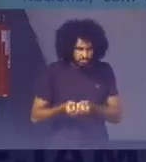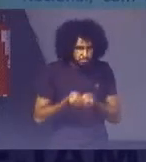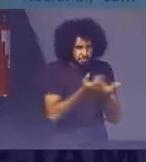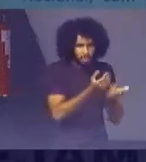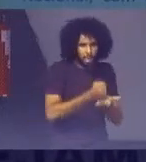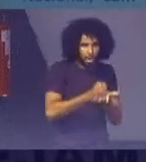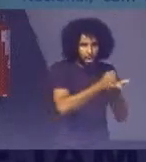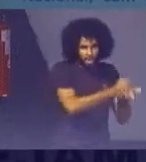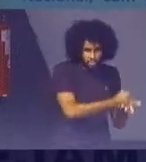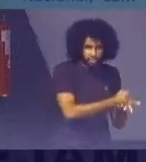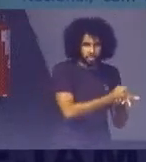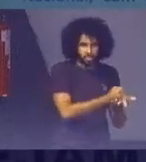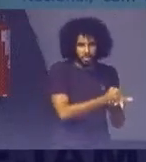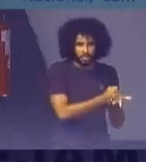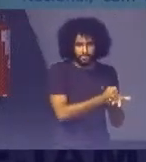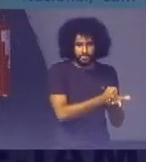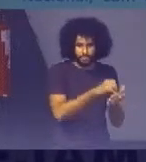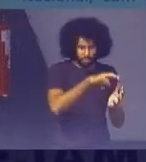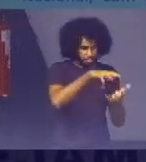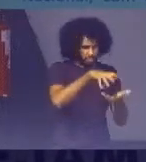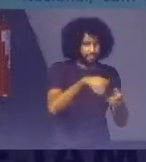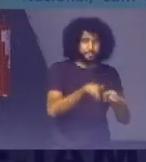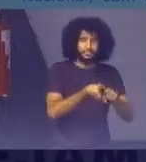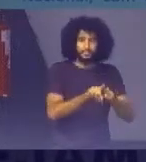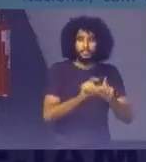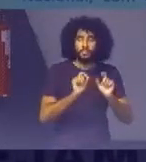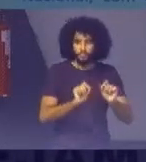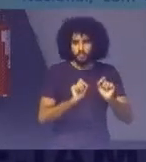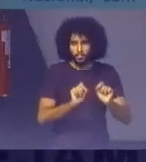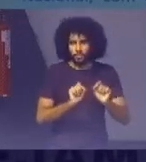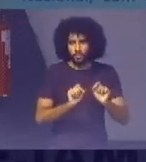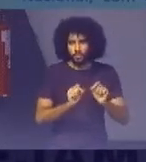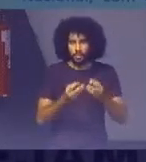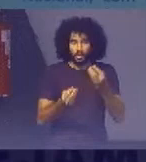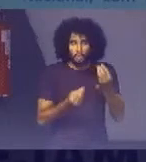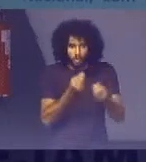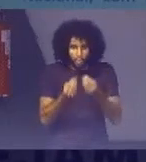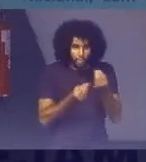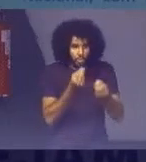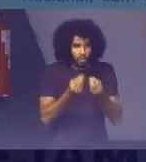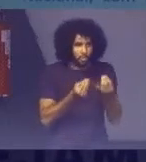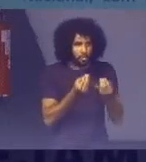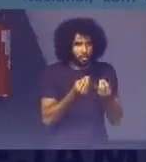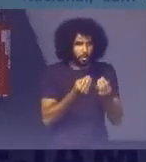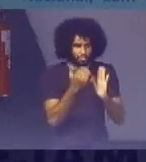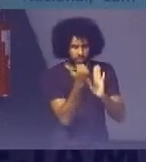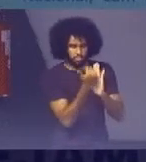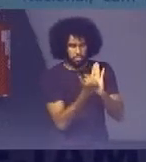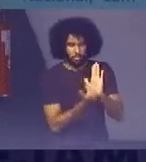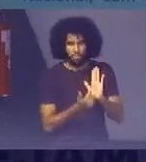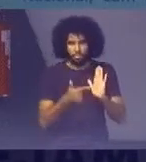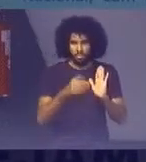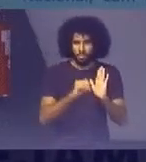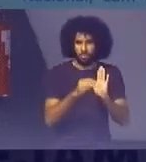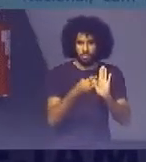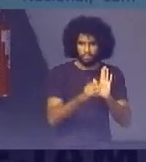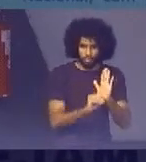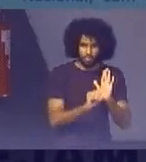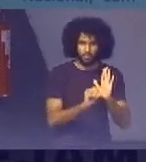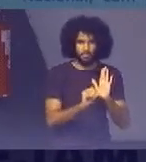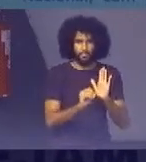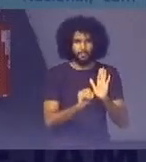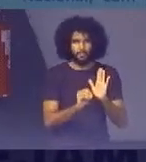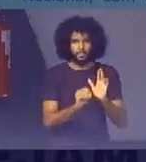alcance Das metas globais Como No outro lado Como que a própria Agenda 2030 E os ODS